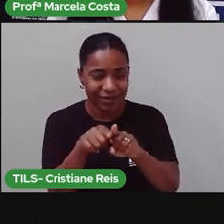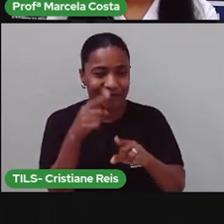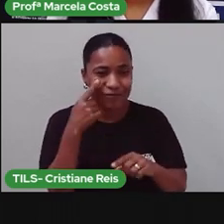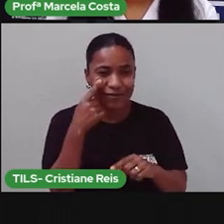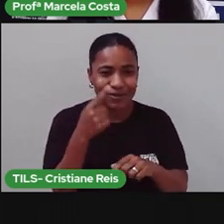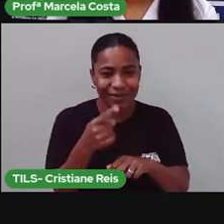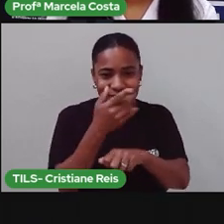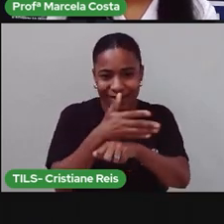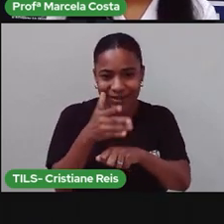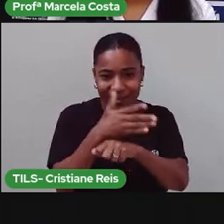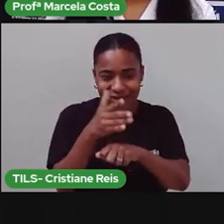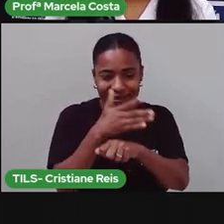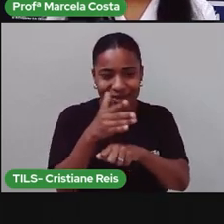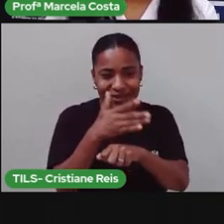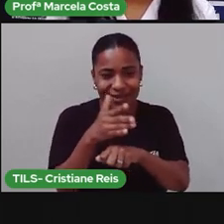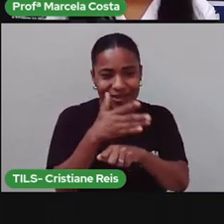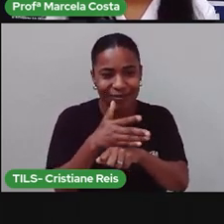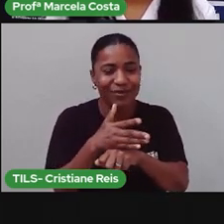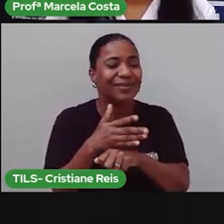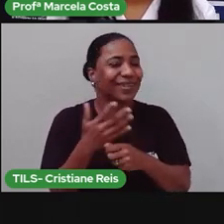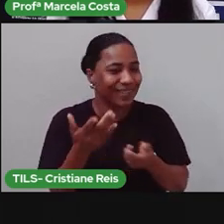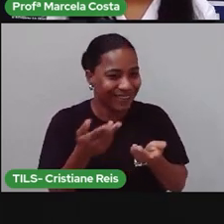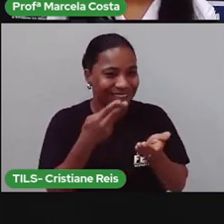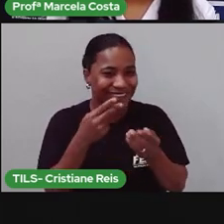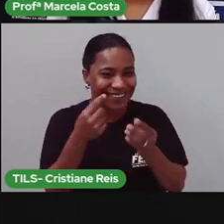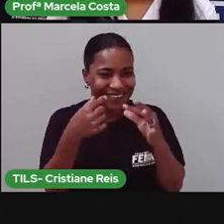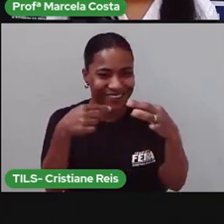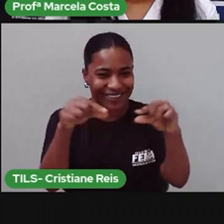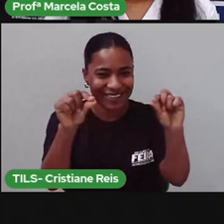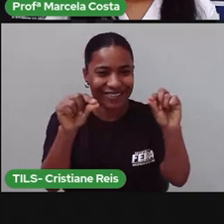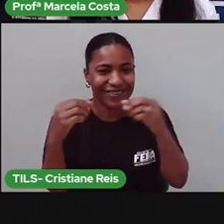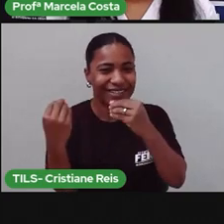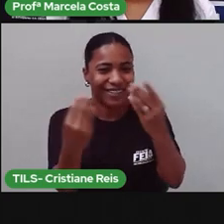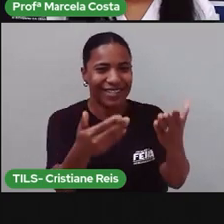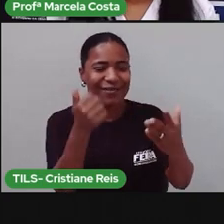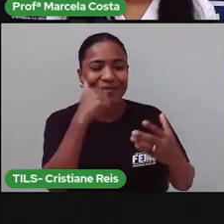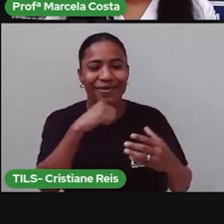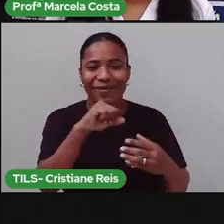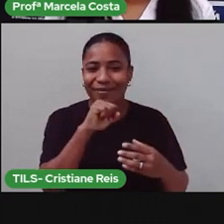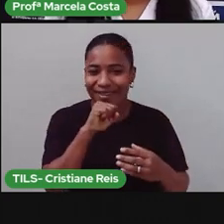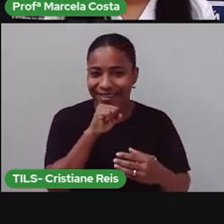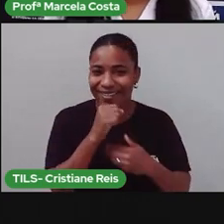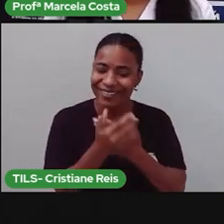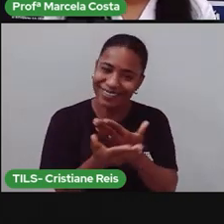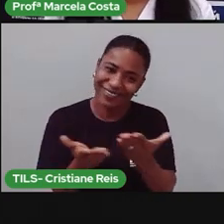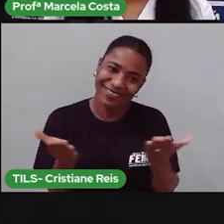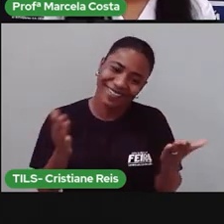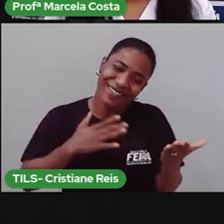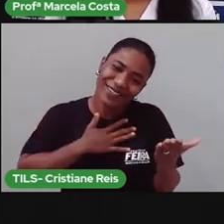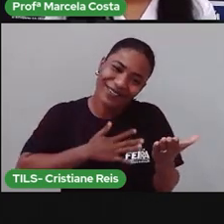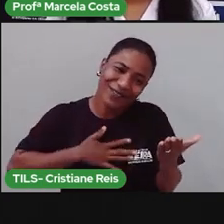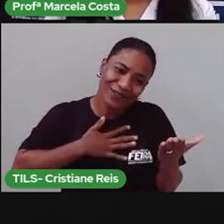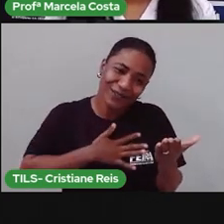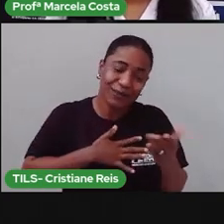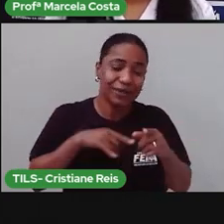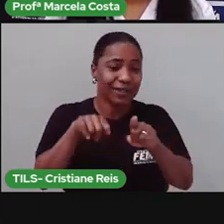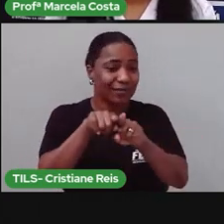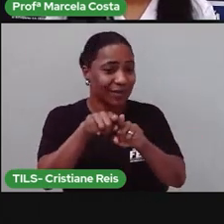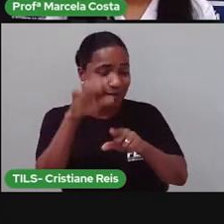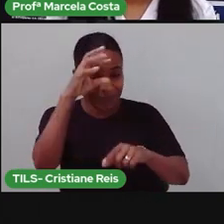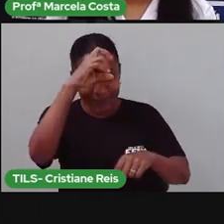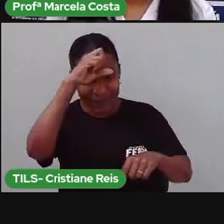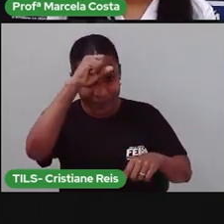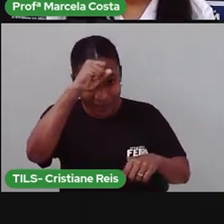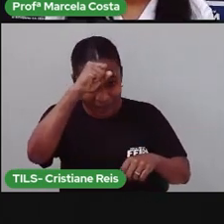Treinando a escrita de um bilhete pra sua mamãe Espero que você tenha gostado bastante tenha aprendido qual é a